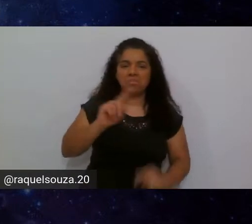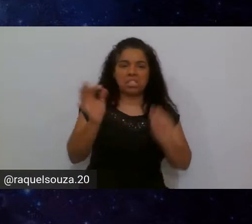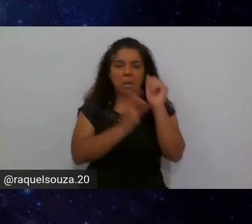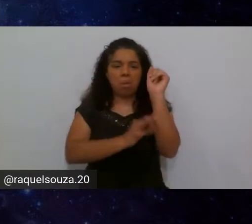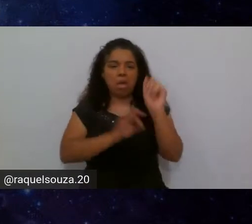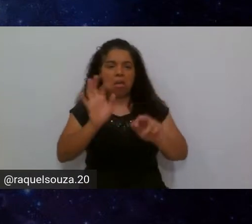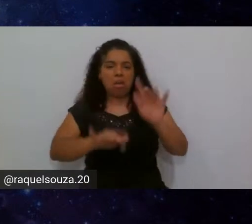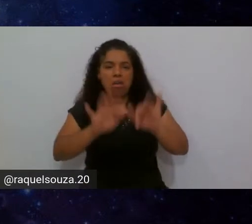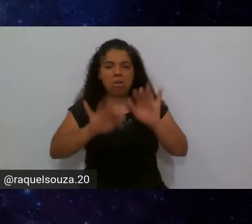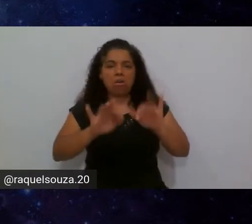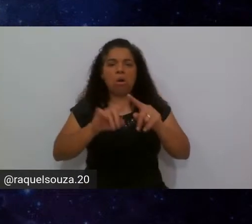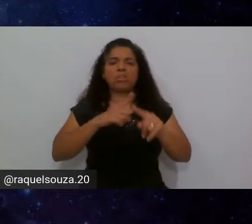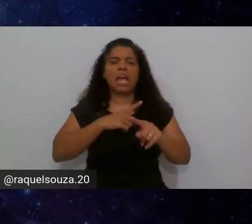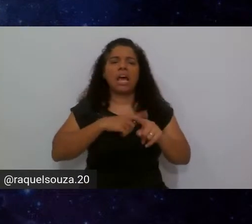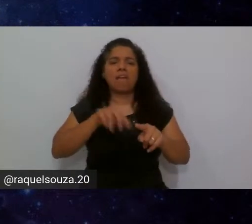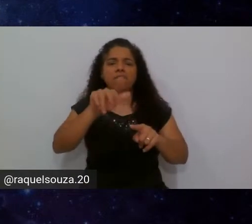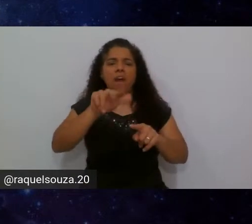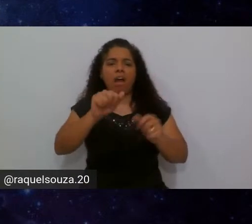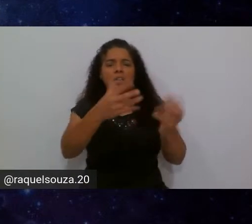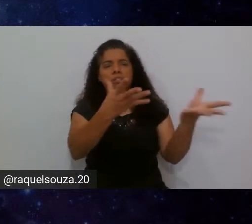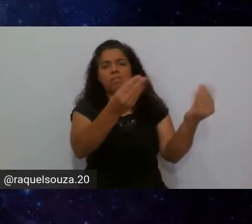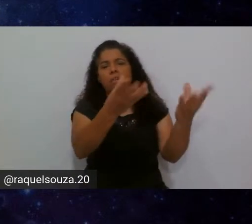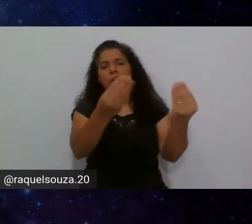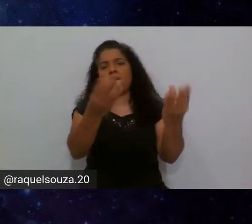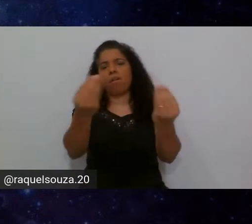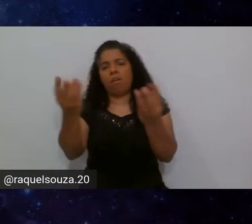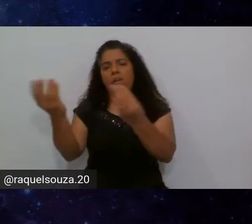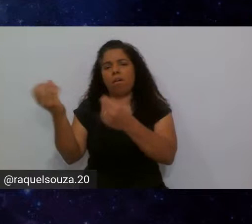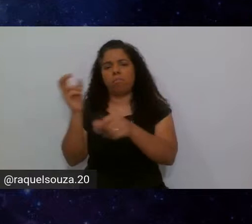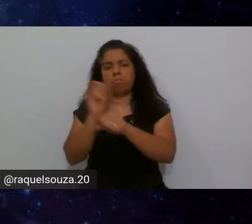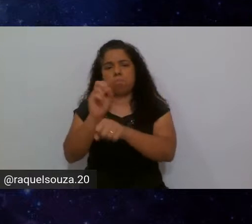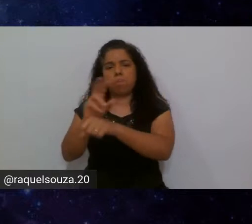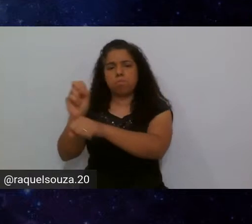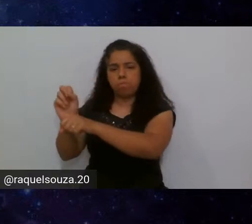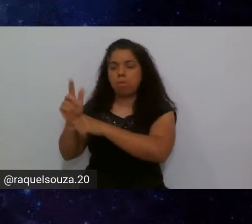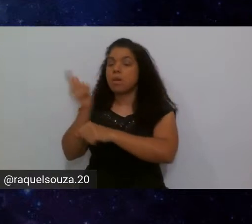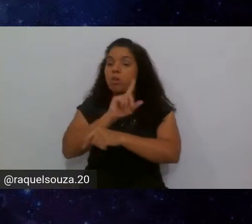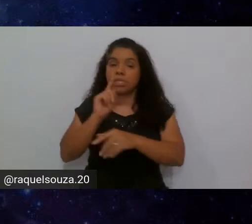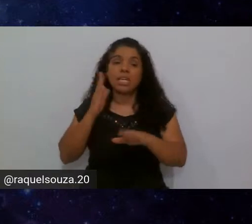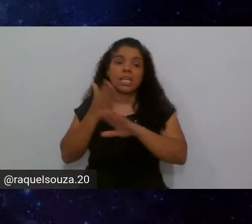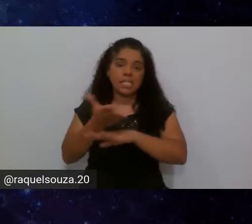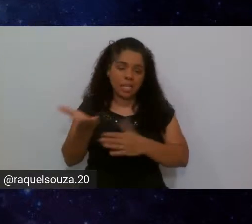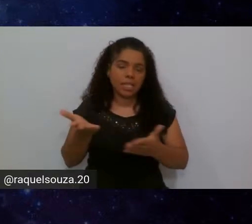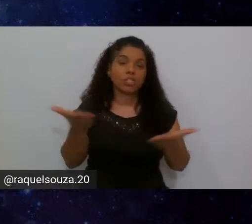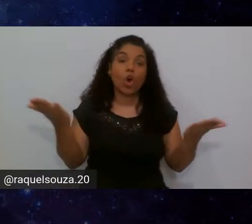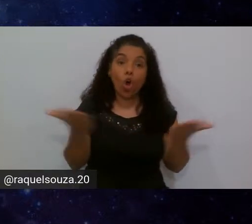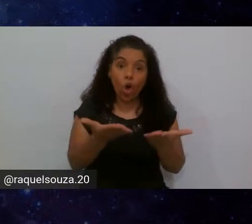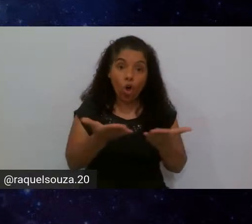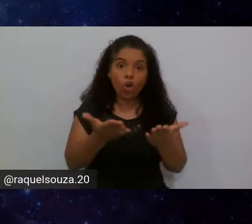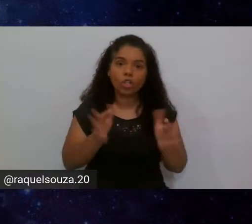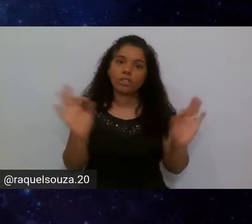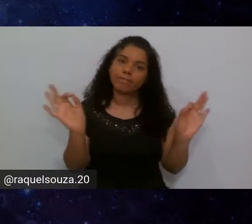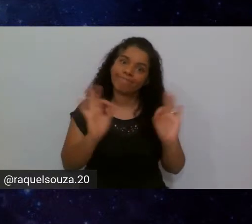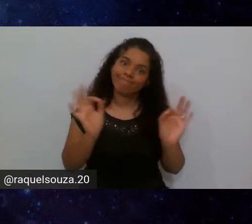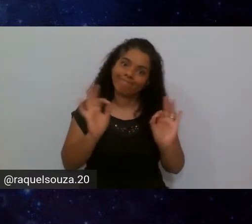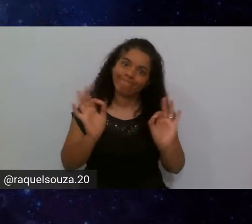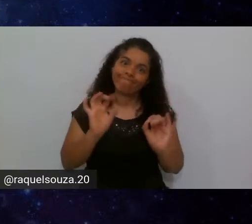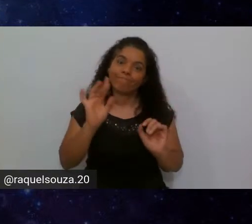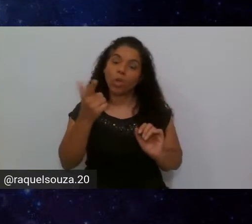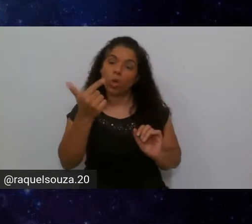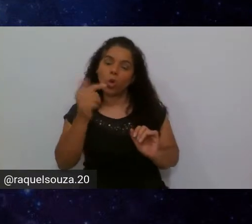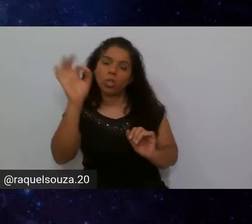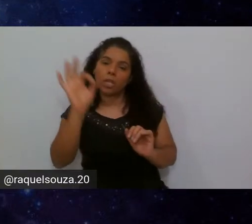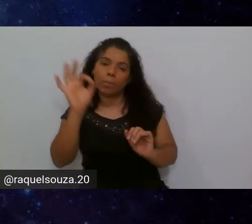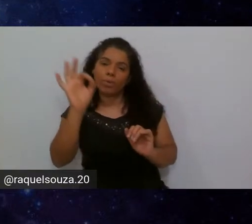lá para você um mar de vagas para que você conseguisse ter acesso hoje em dia né apenas 12